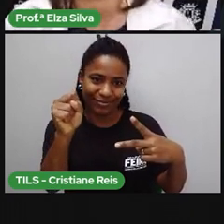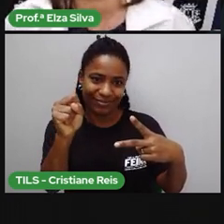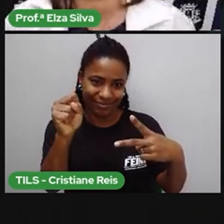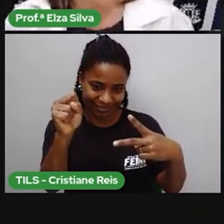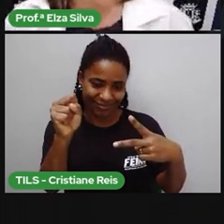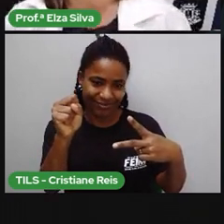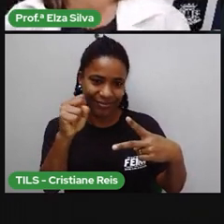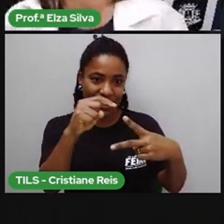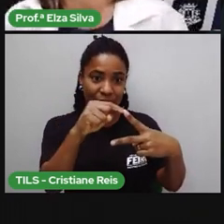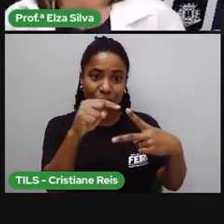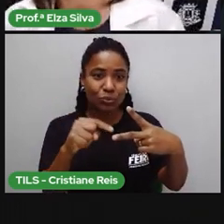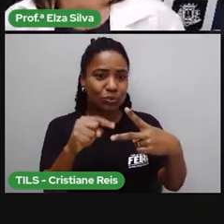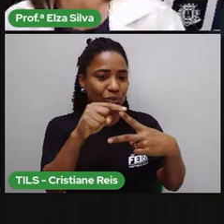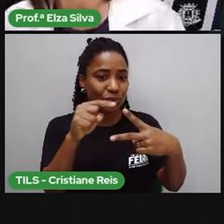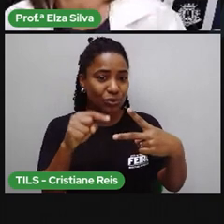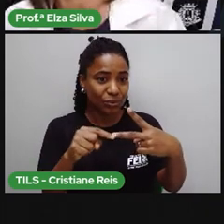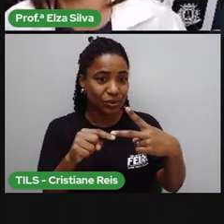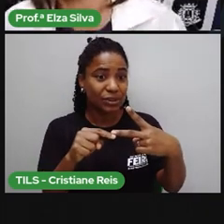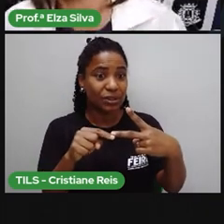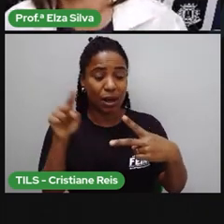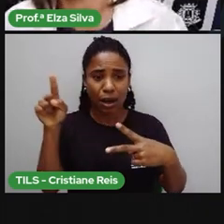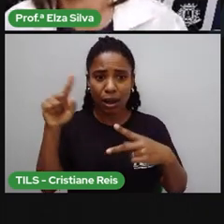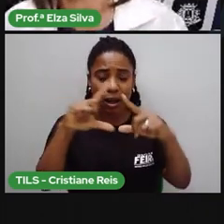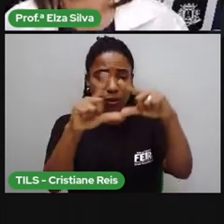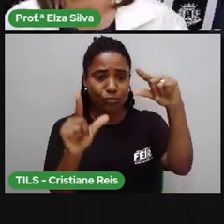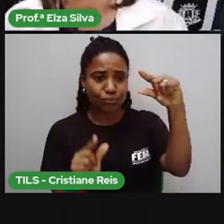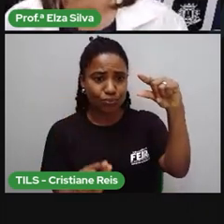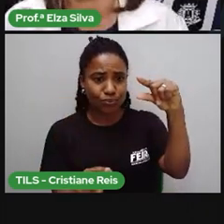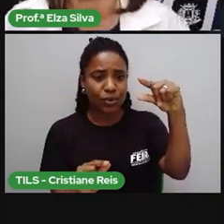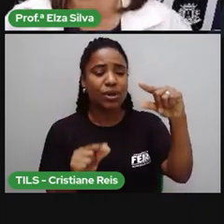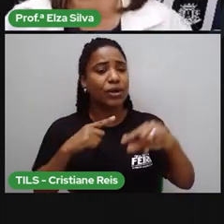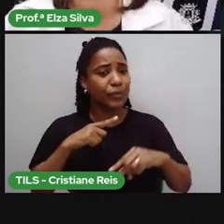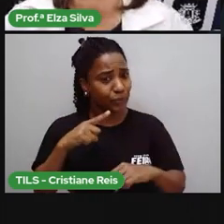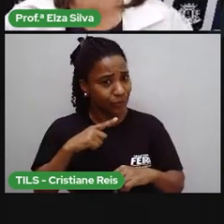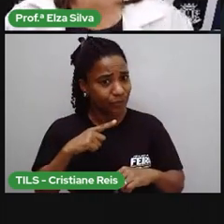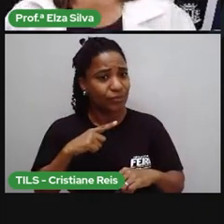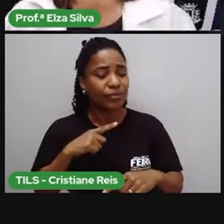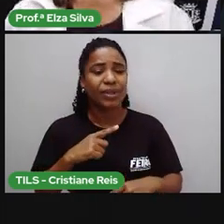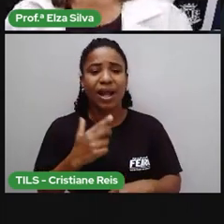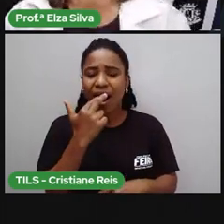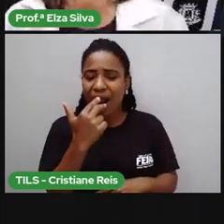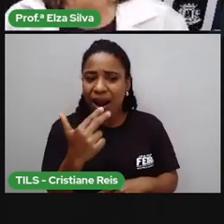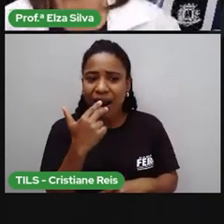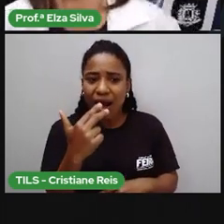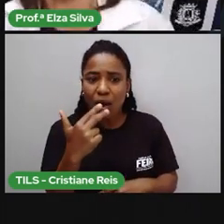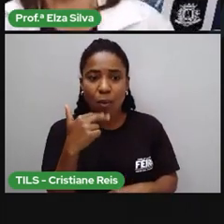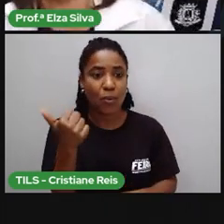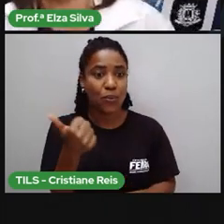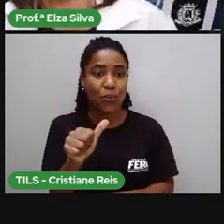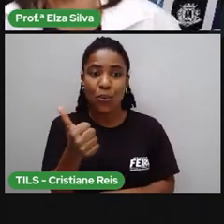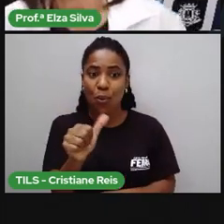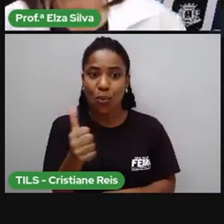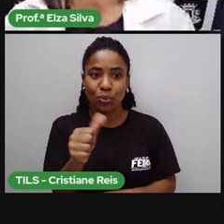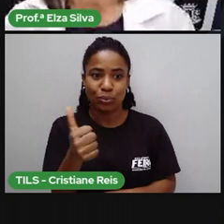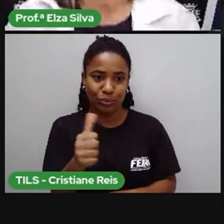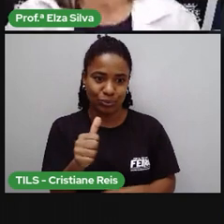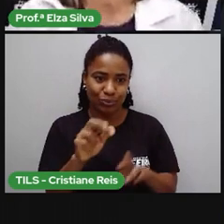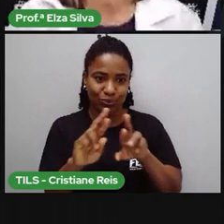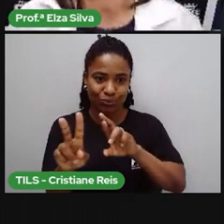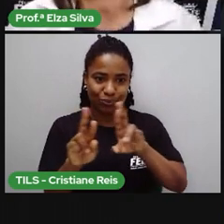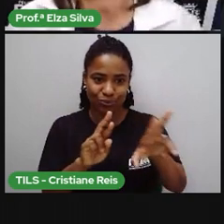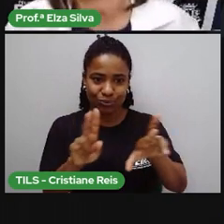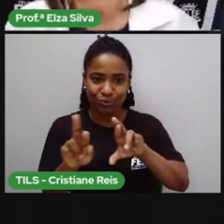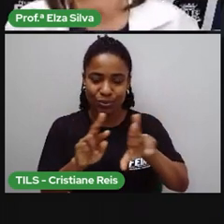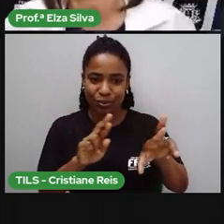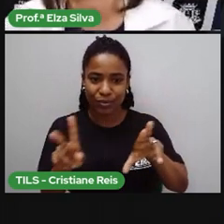Então, a África do Sul tem 11 línguas. Porém, essa população, ela é fluente